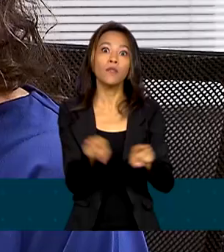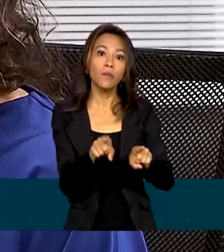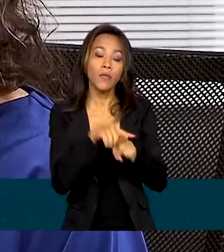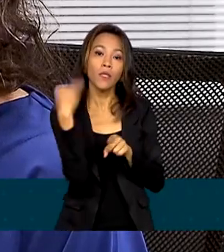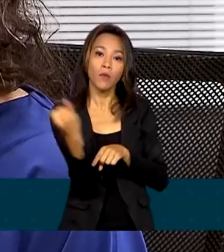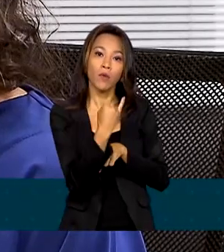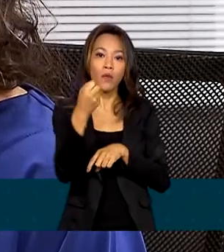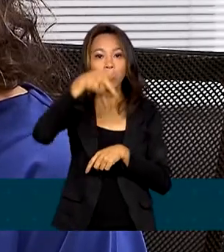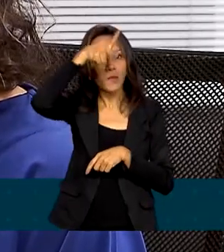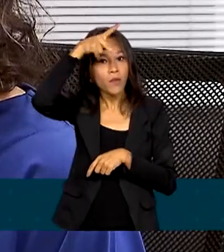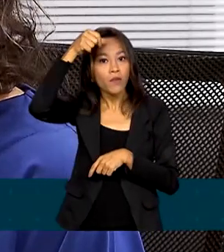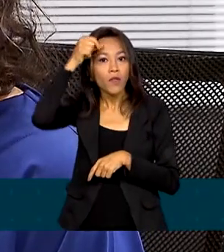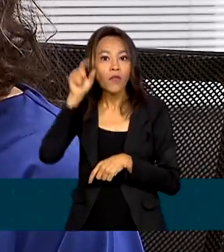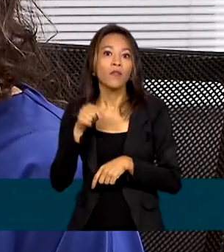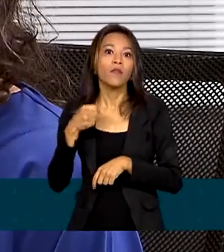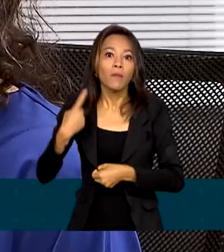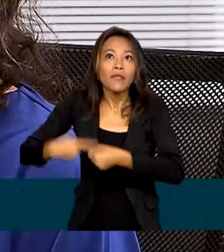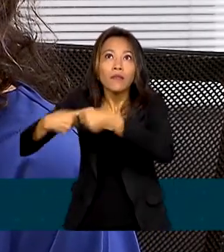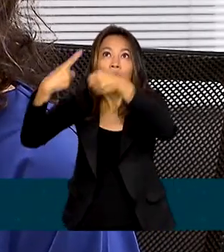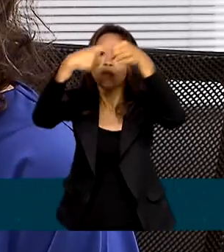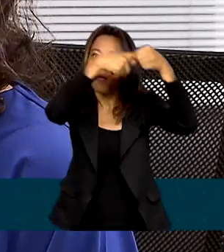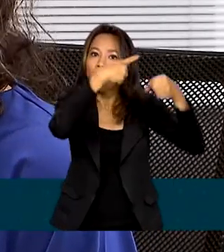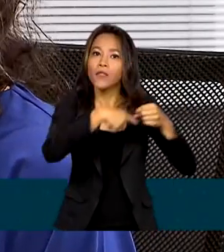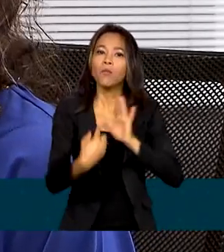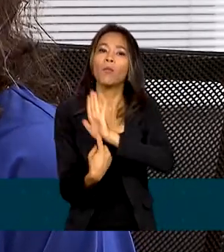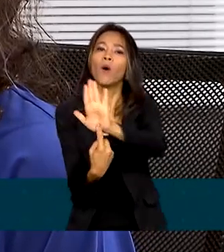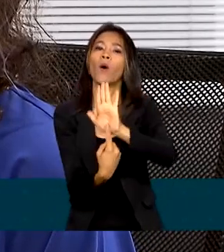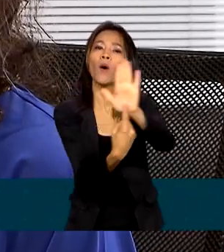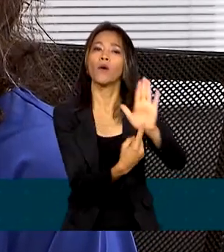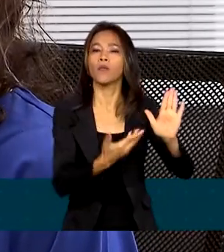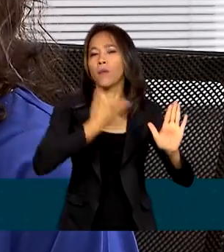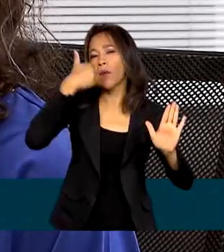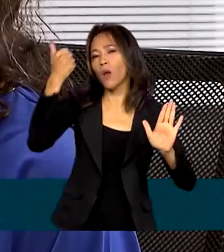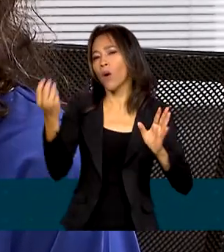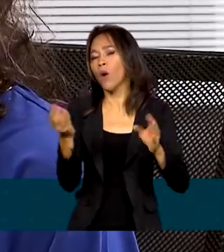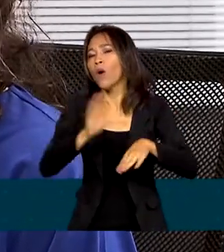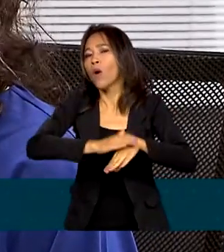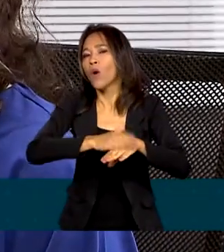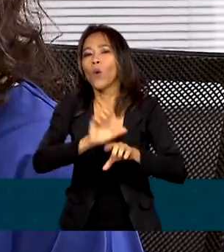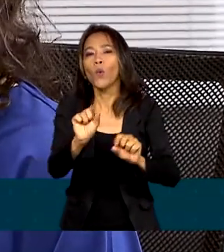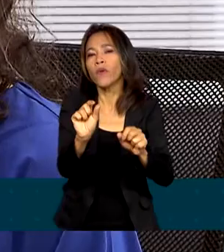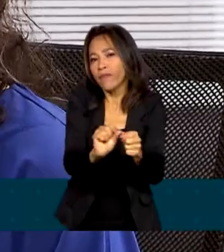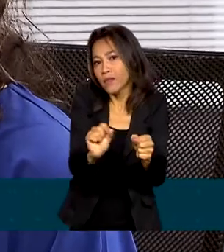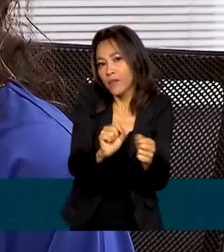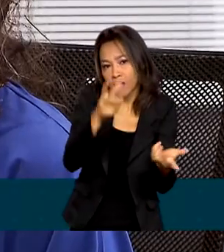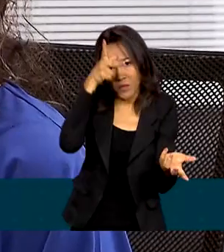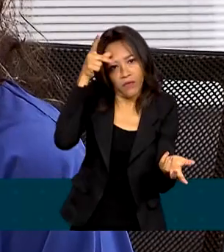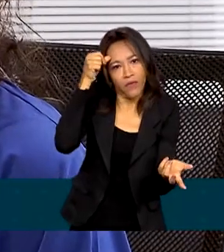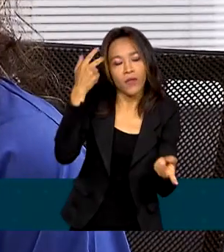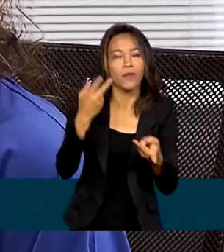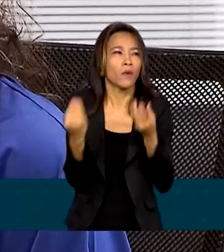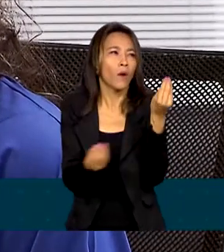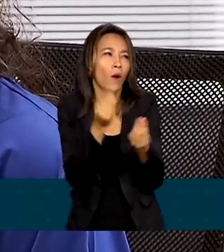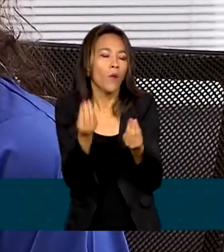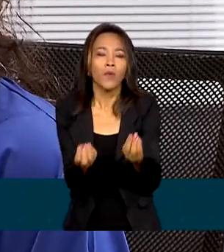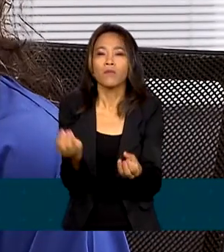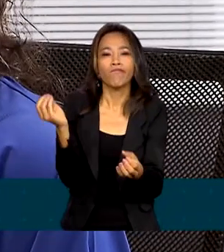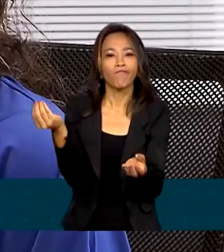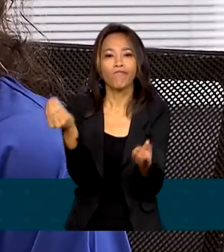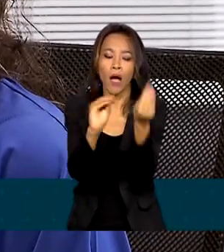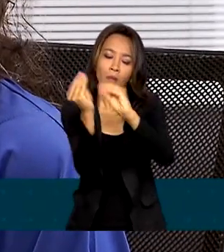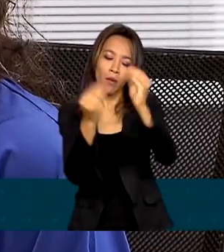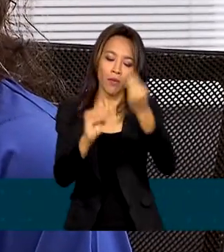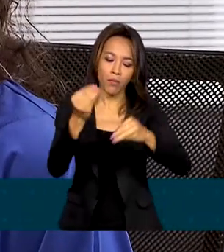para os municípios, porque sinaliza os pontos de melhoria que o prefeito pode fazer, através das políticas públicas,